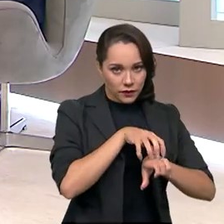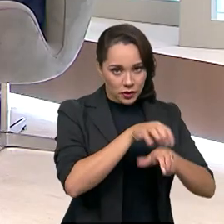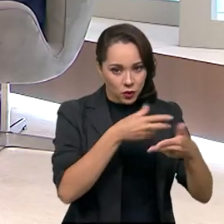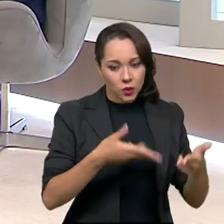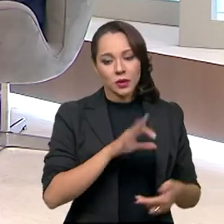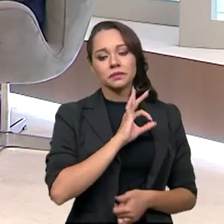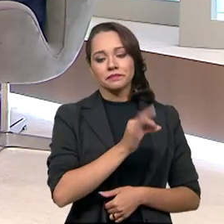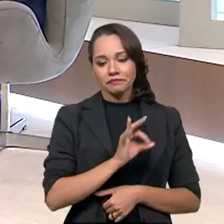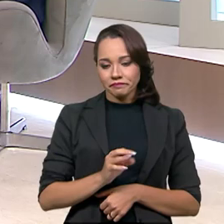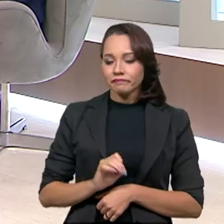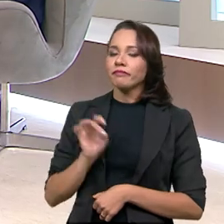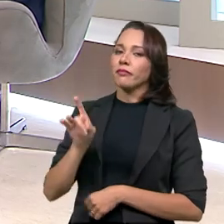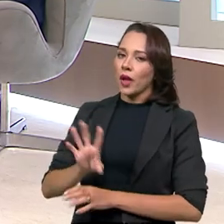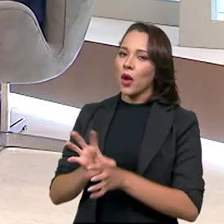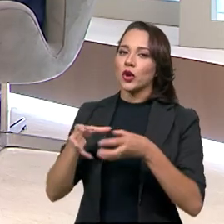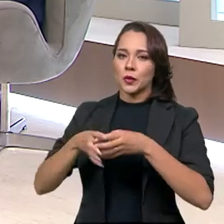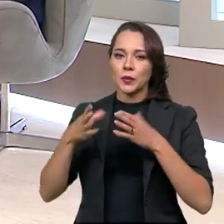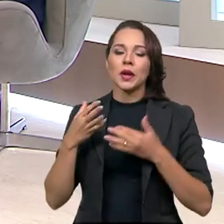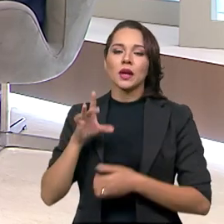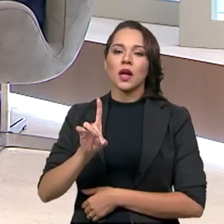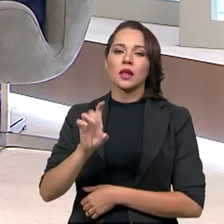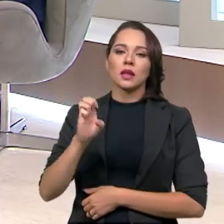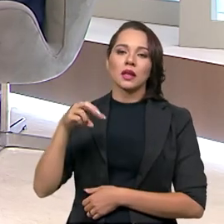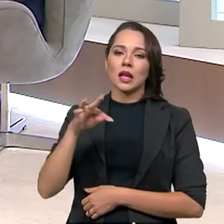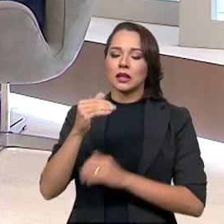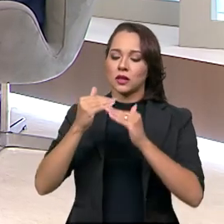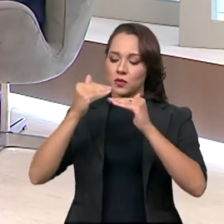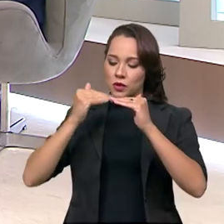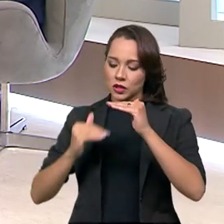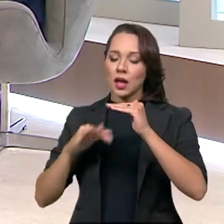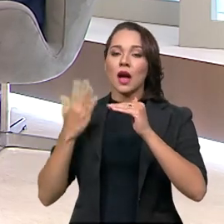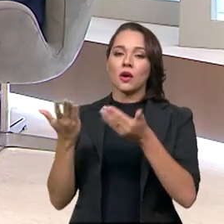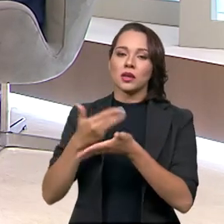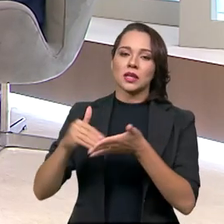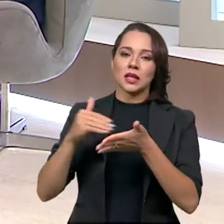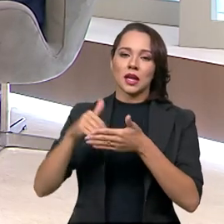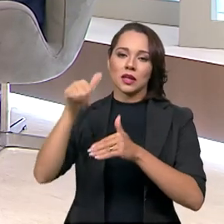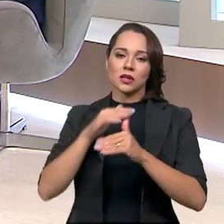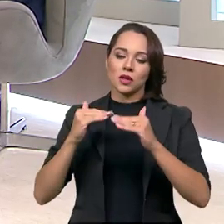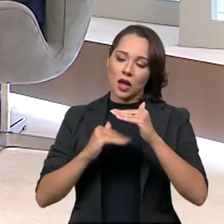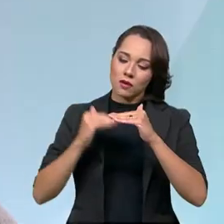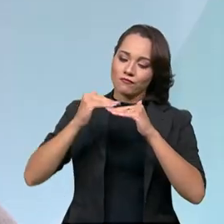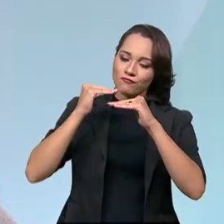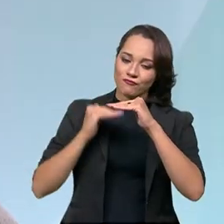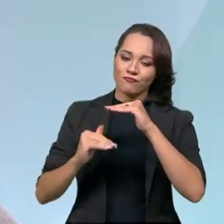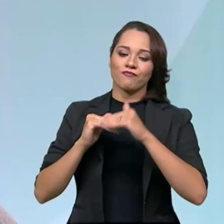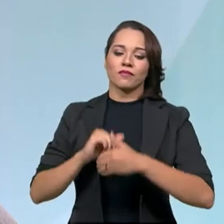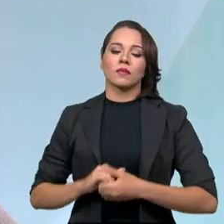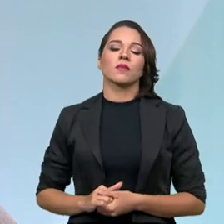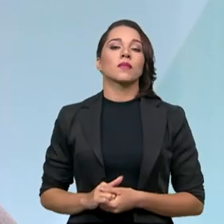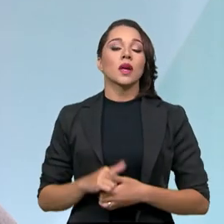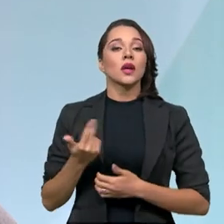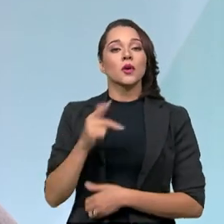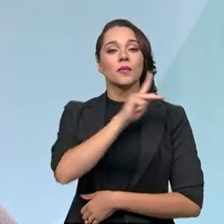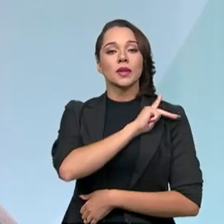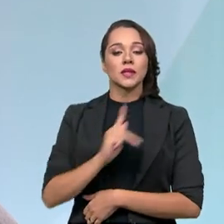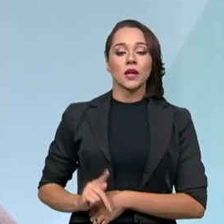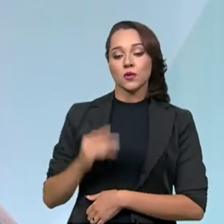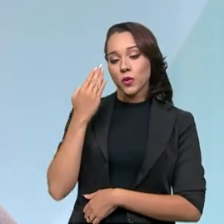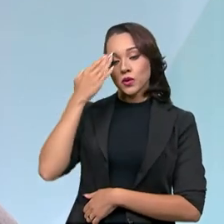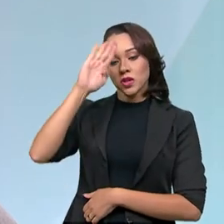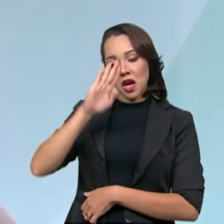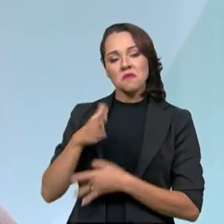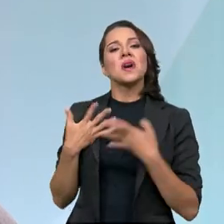Infraestrutura, o órgão ao qual o DENATRAN era subordinado, agora a Secretaria Nacional é subordinada. E o presidente Bolsonaro